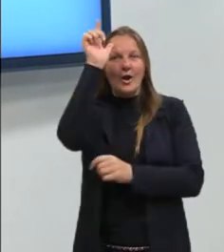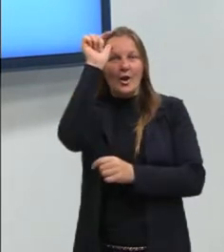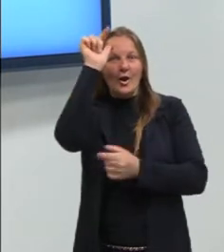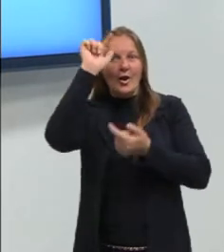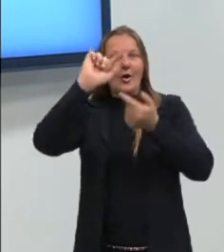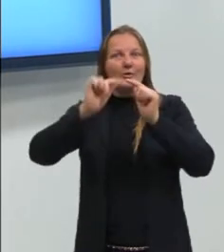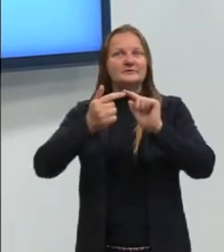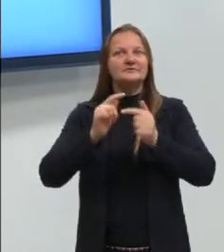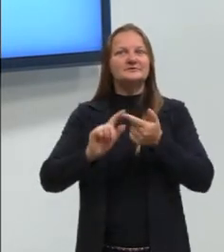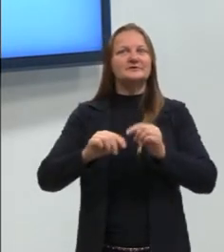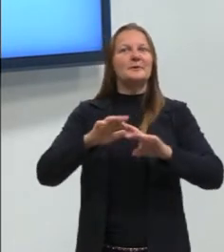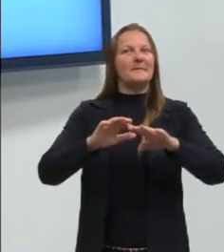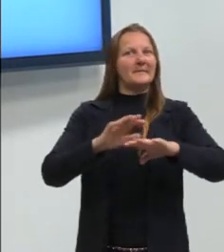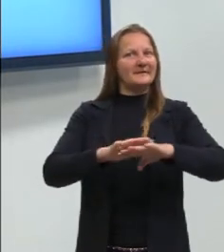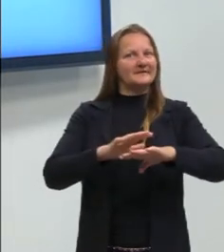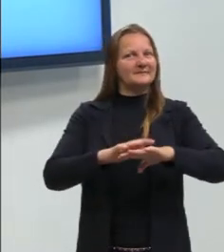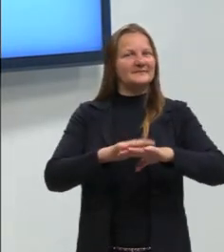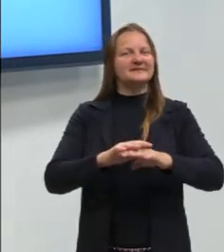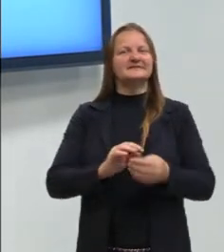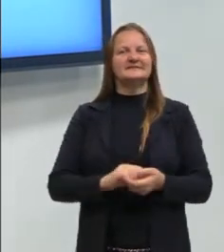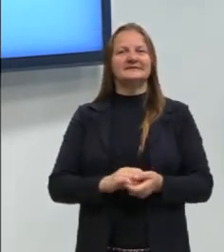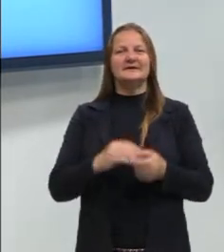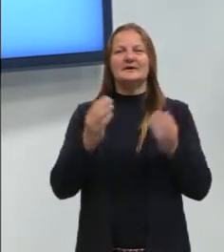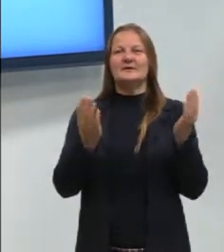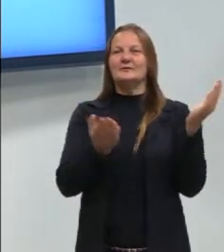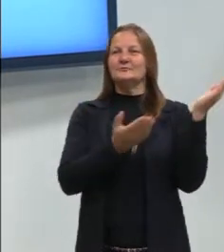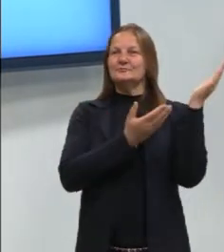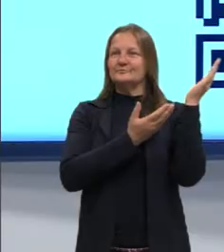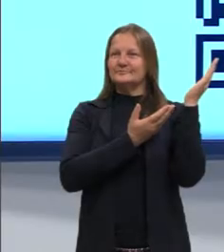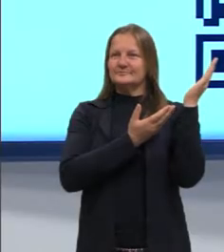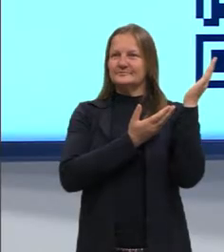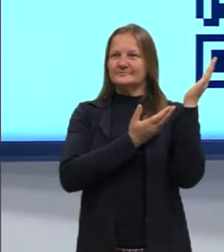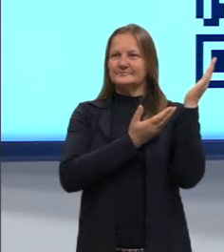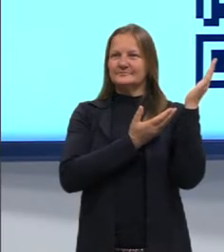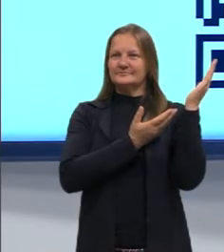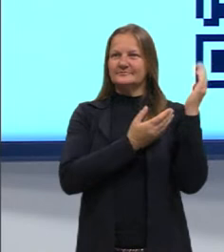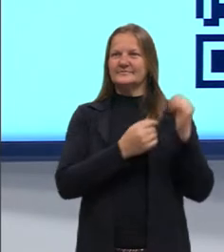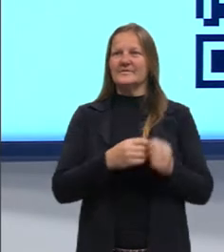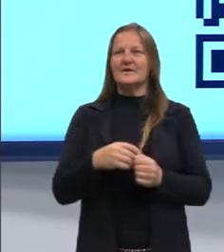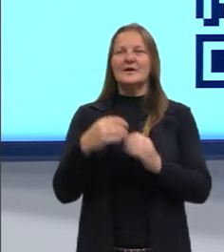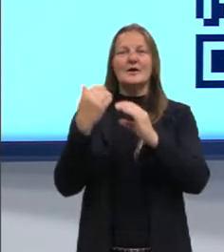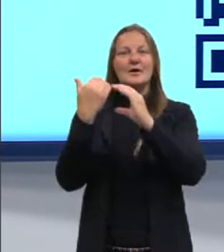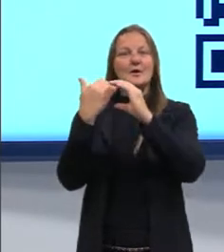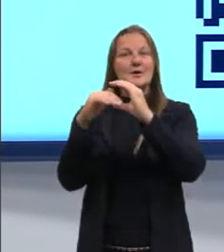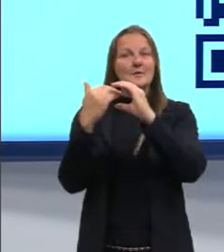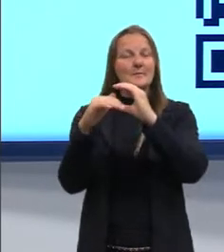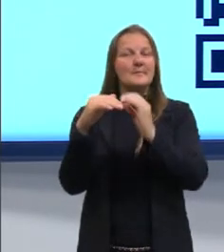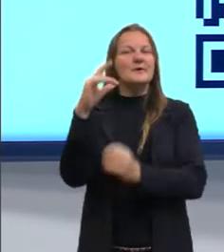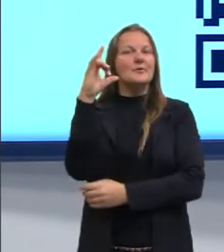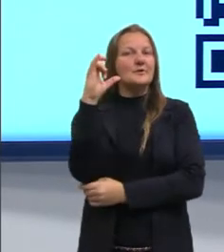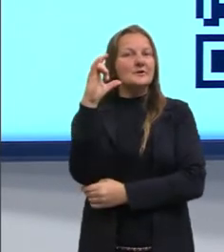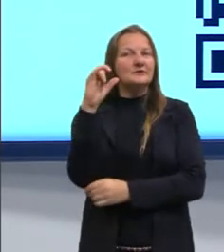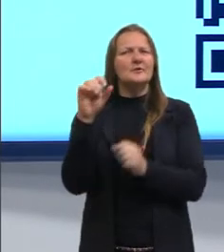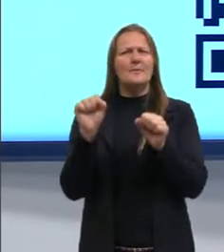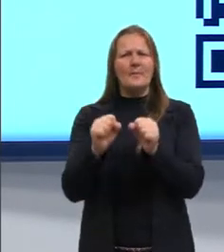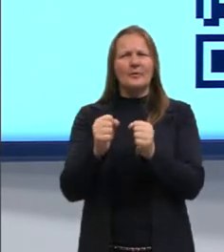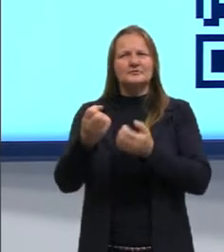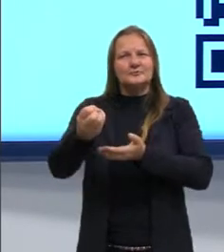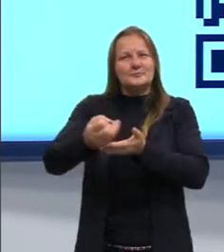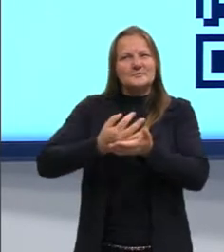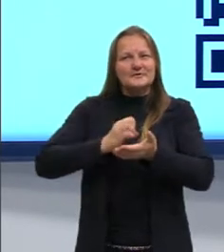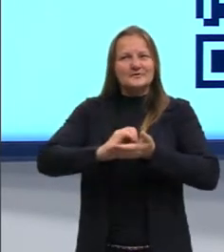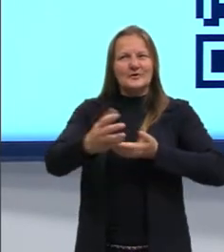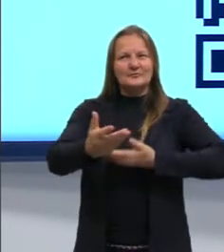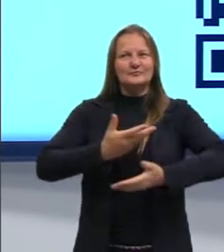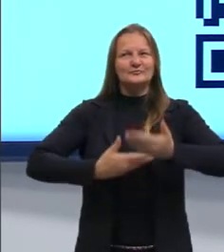matemática. Aqui eu deixo para vocês o Insta e o e-mail, caso vocês queiram tirar dúvidas, mandar alguma mensagem, alguma